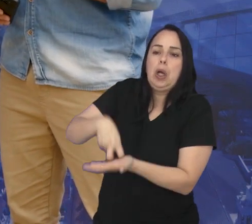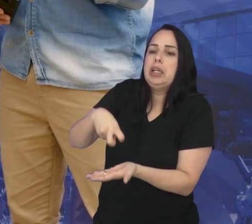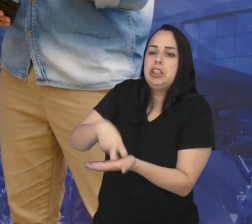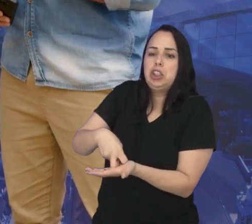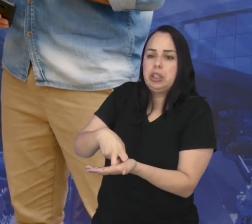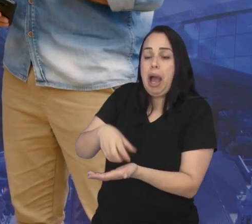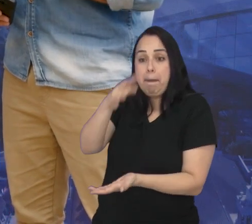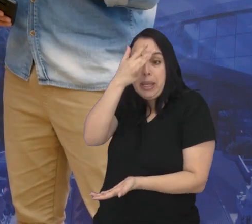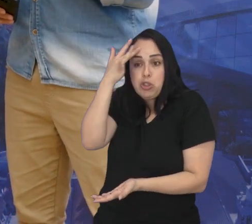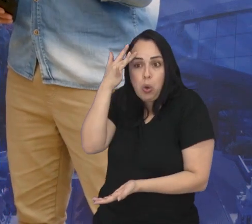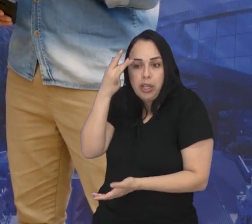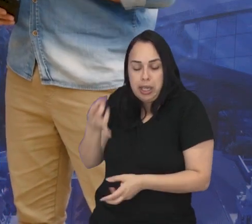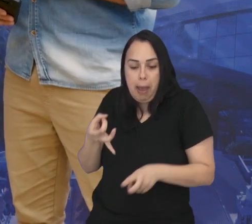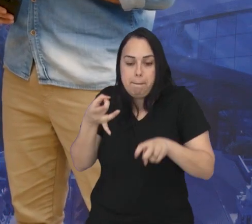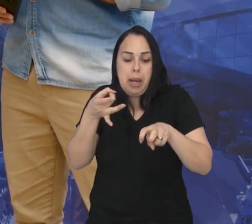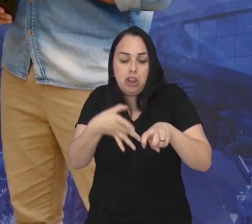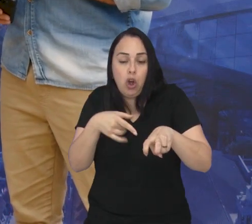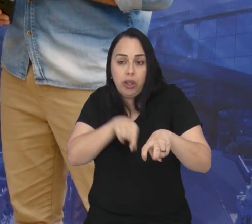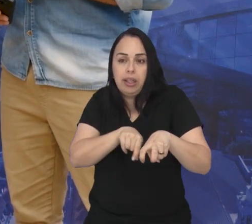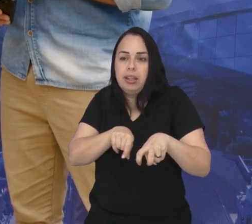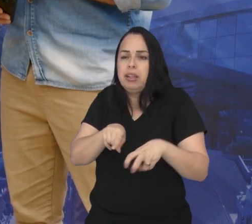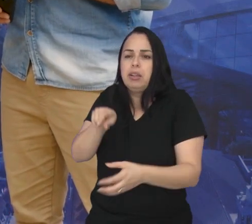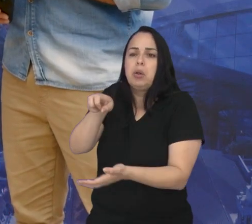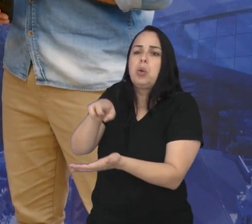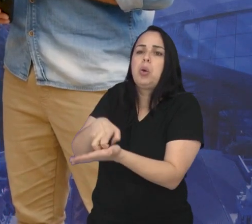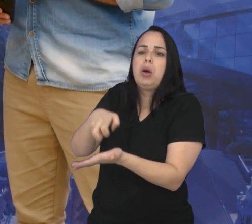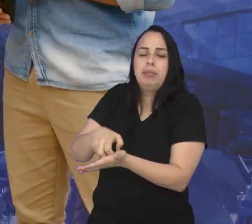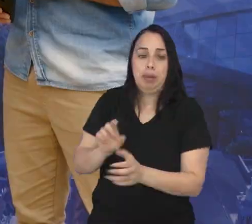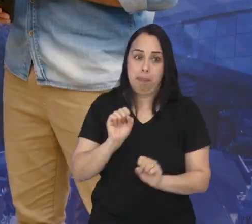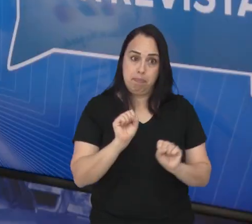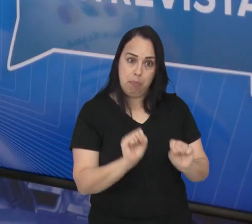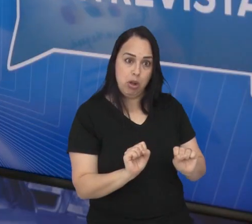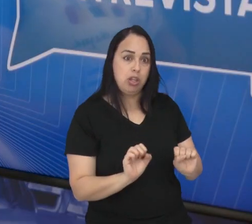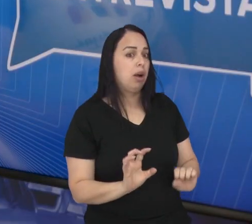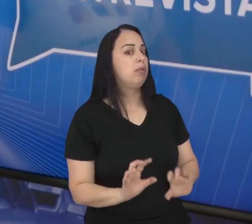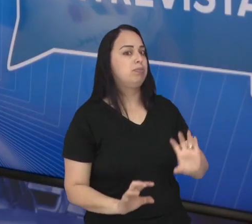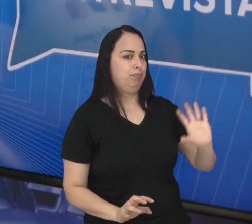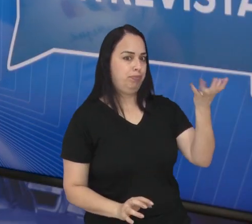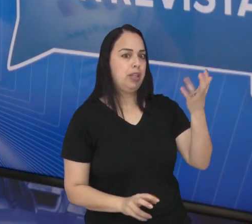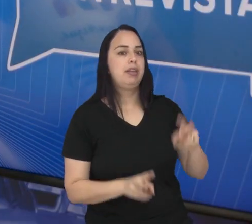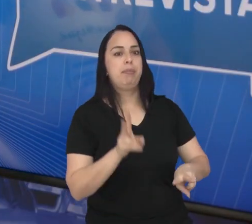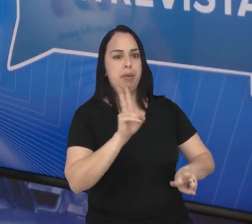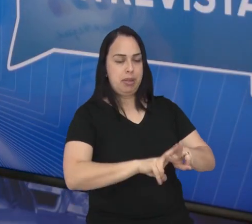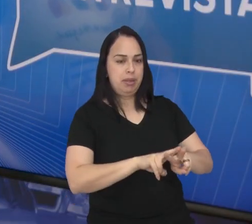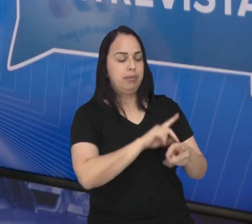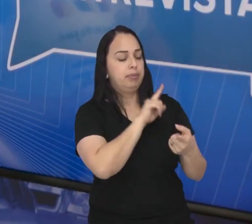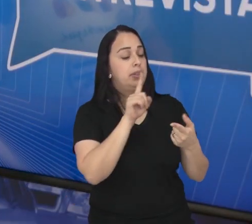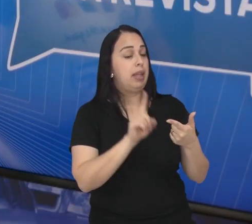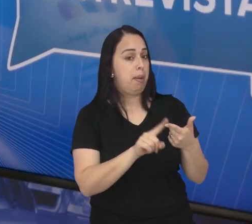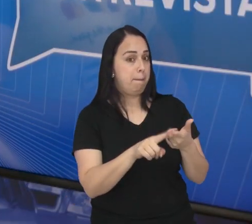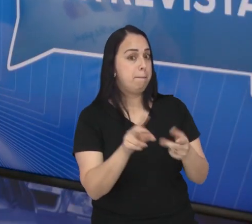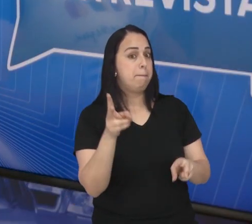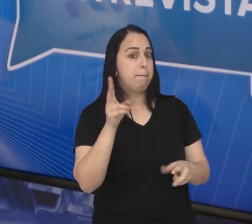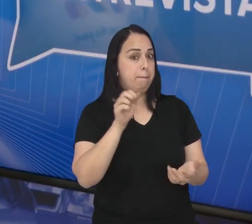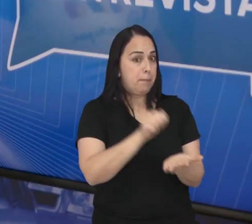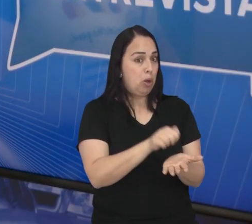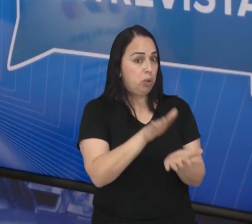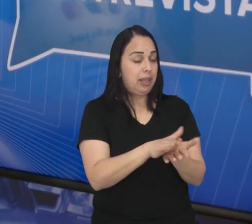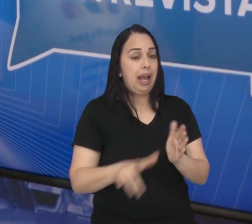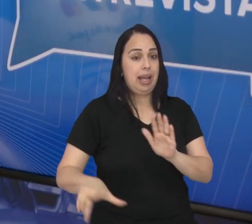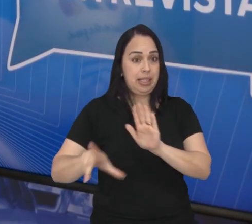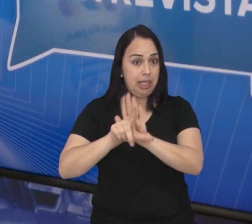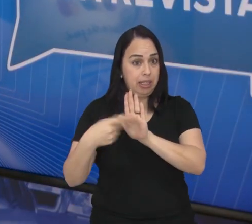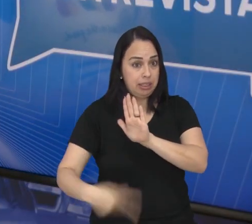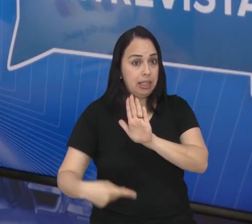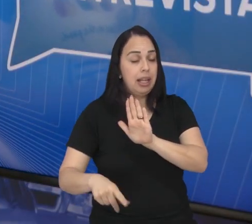que tem esse ato, ela pode sofrer? Olha, ela pode ter uma reclusão, né? Tem multa. Hoje, o município tem uma